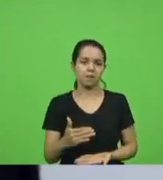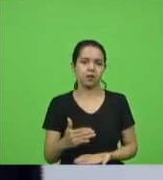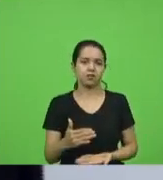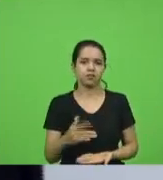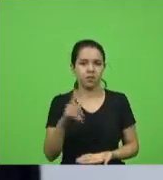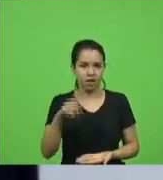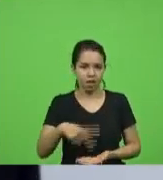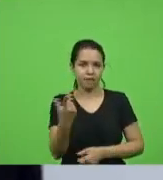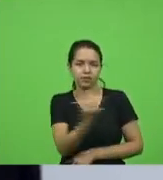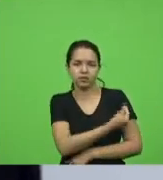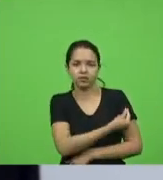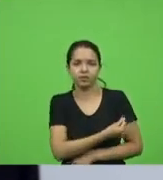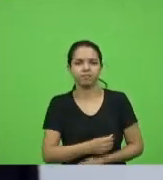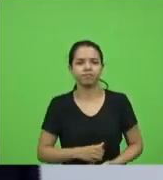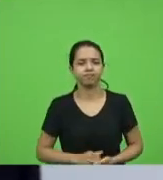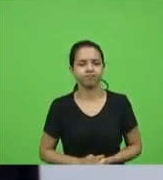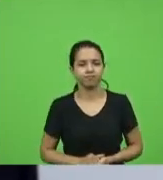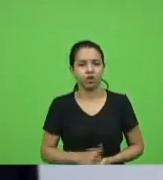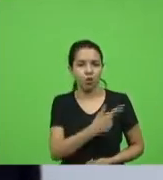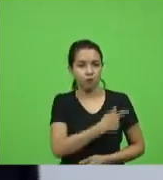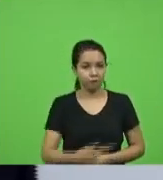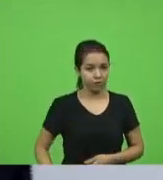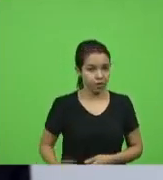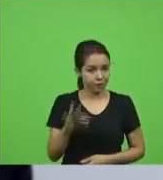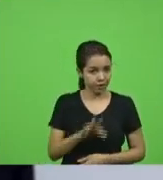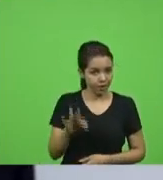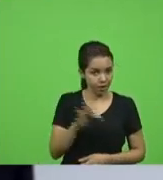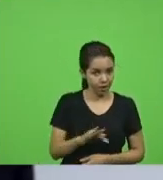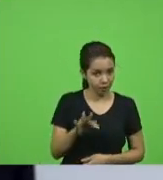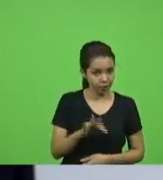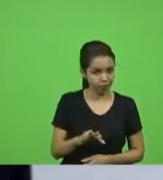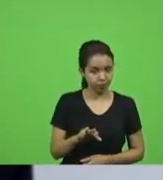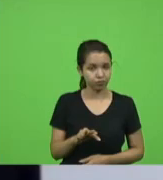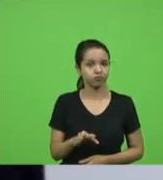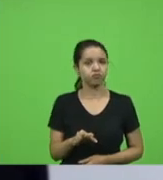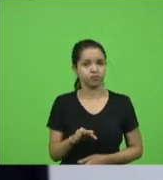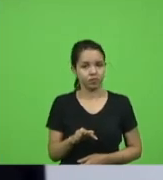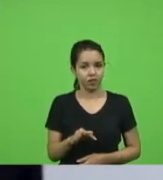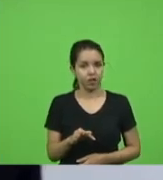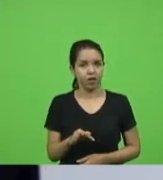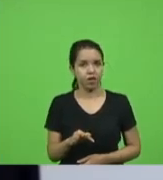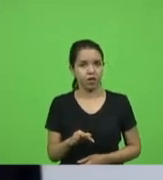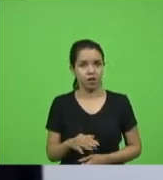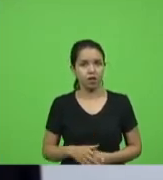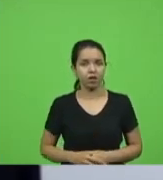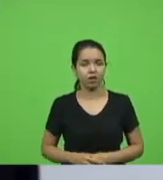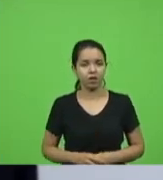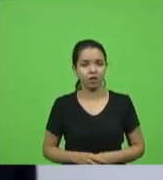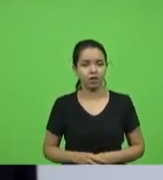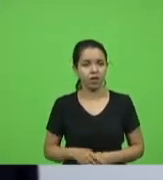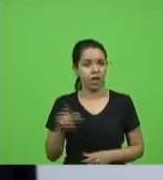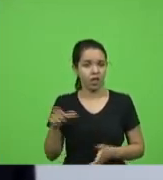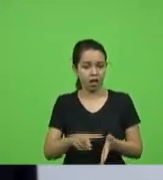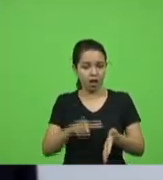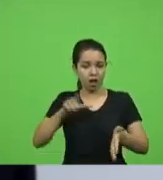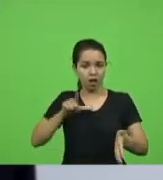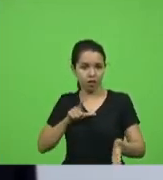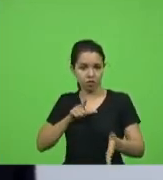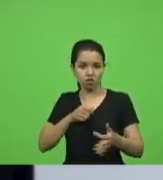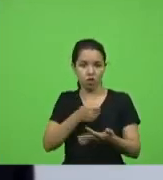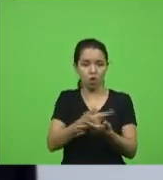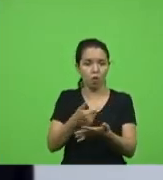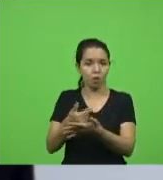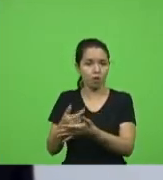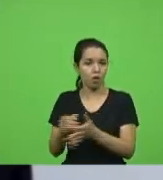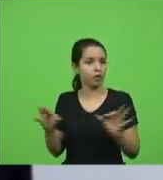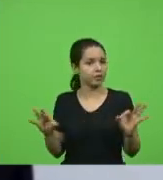é a vacina o governo federal já desfez a vacina já não se antecipou em compras